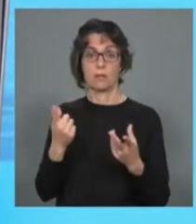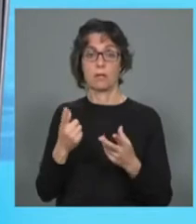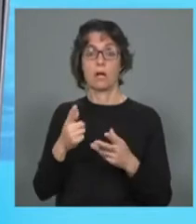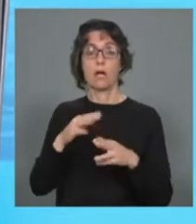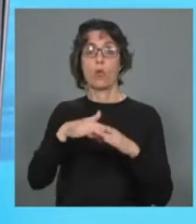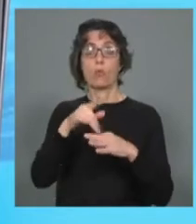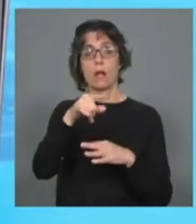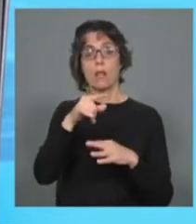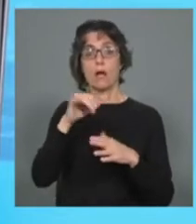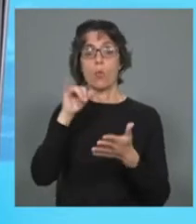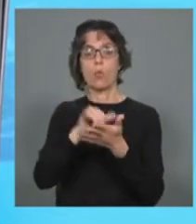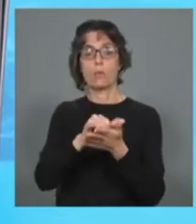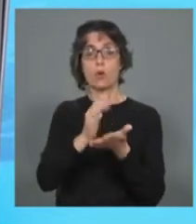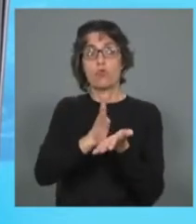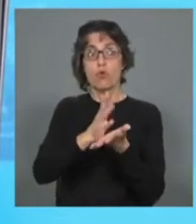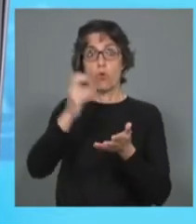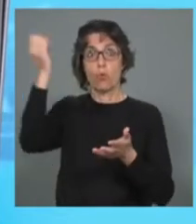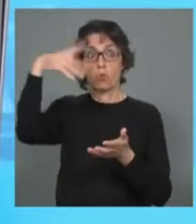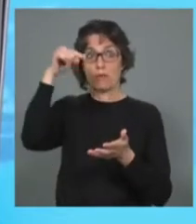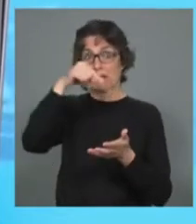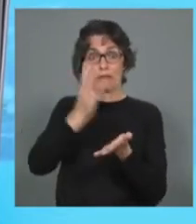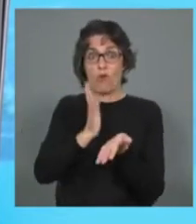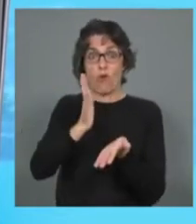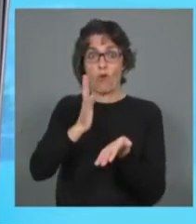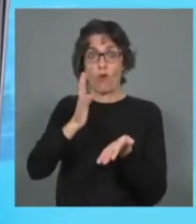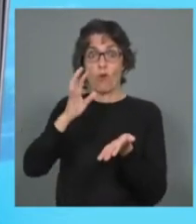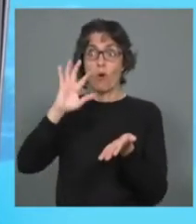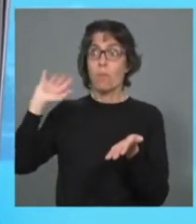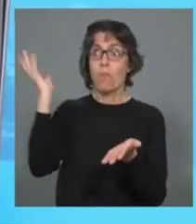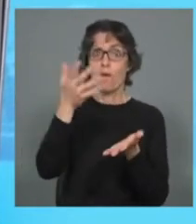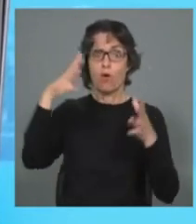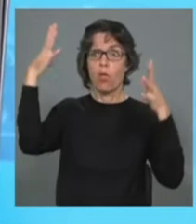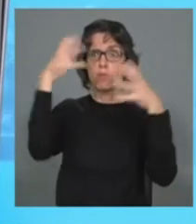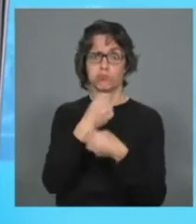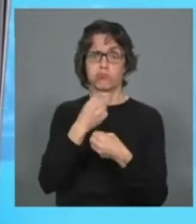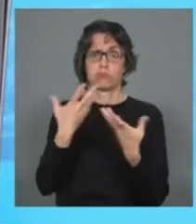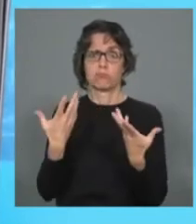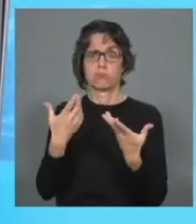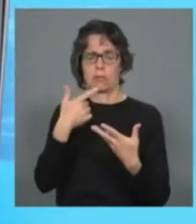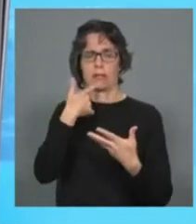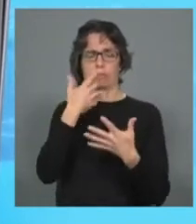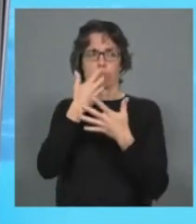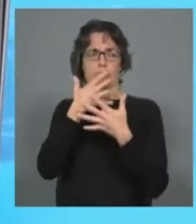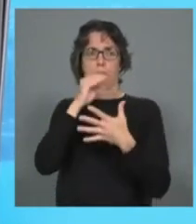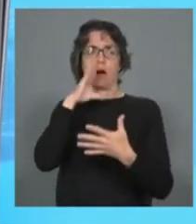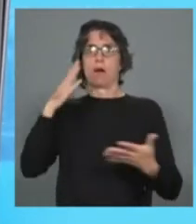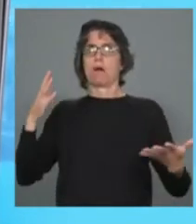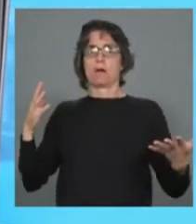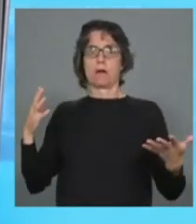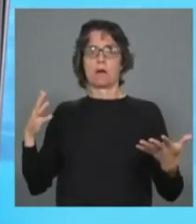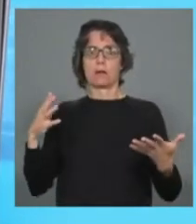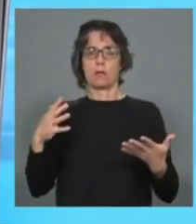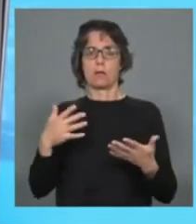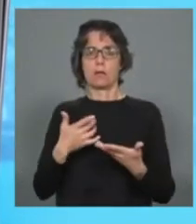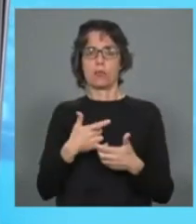aeroporto, portanto só o aeroporto é que tinha luz, o resto completamente às escuras. Portanto só aí começámos logo por ter este choque do que é estar